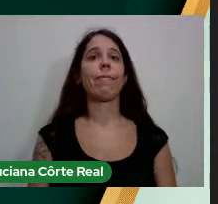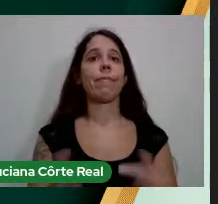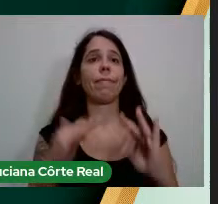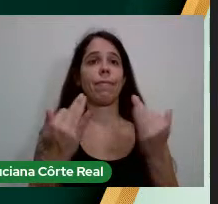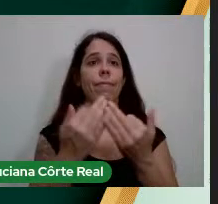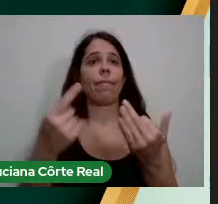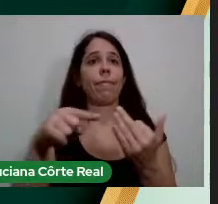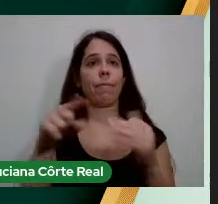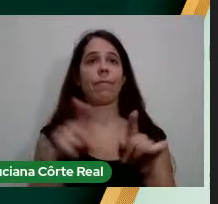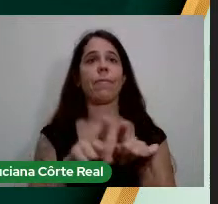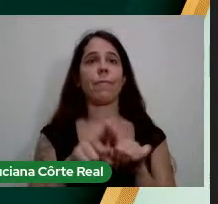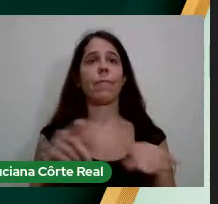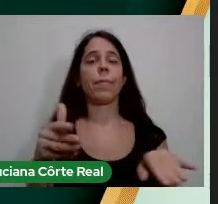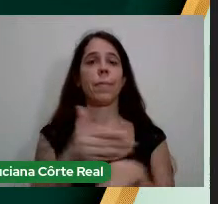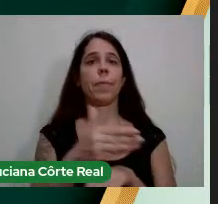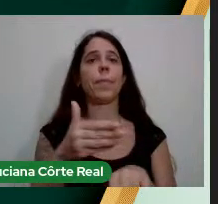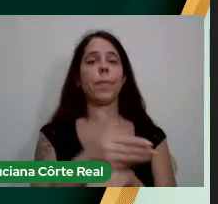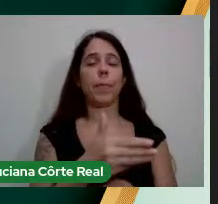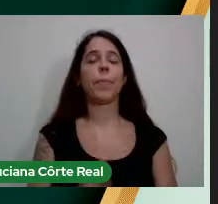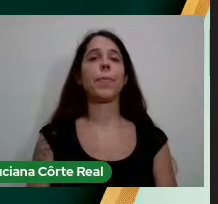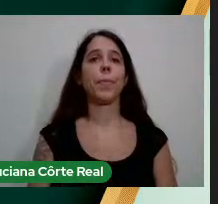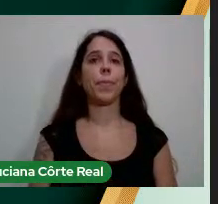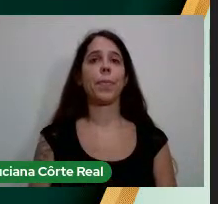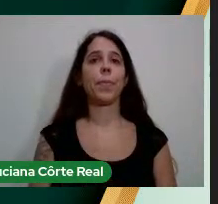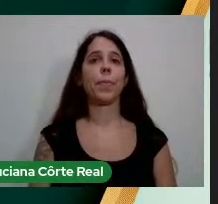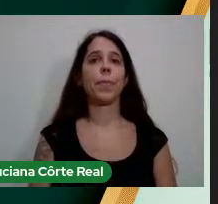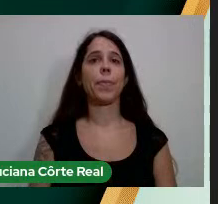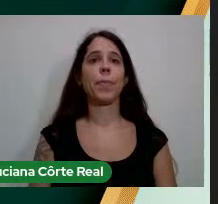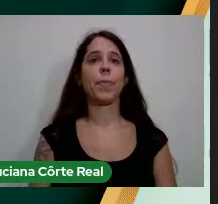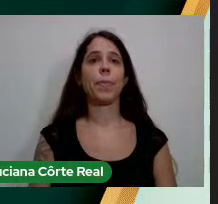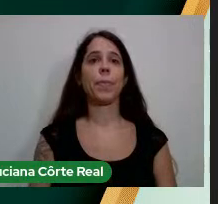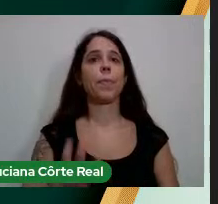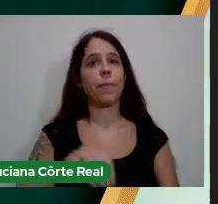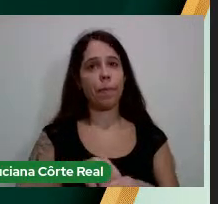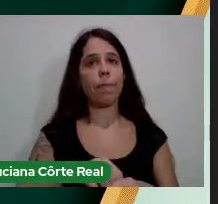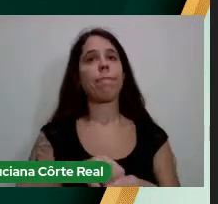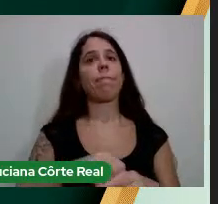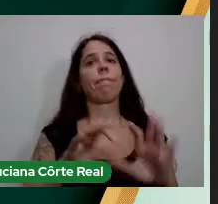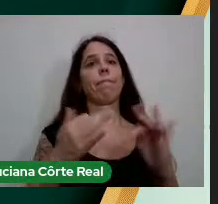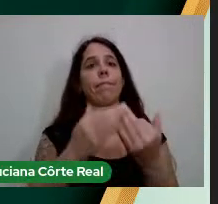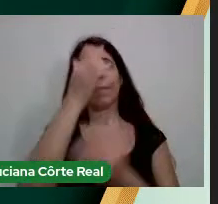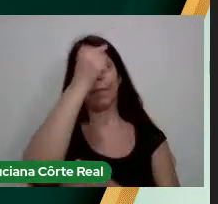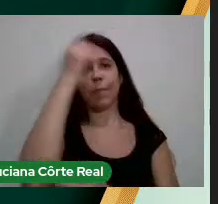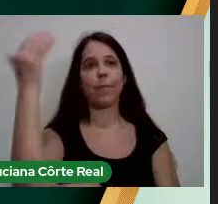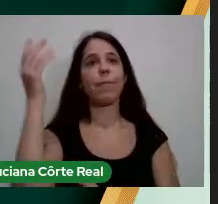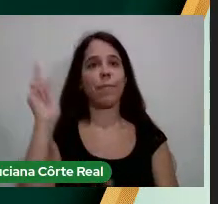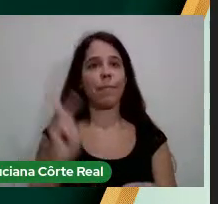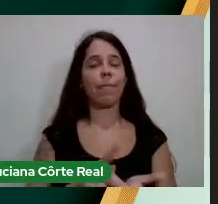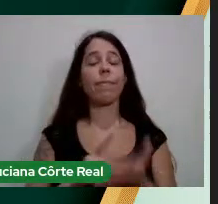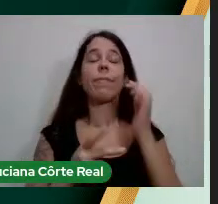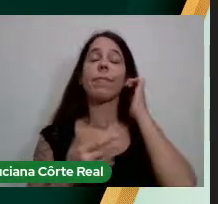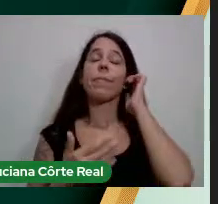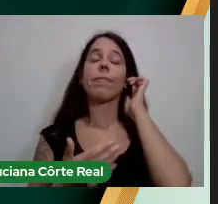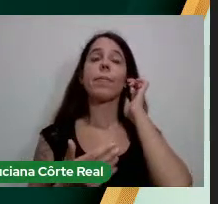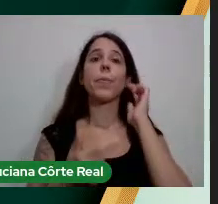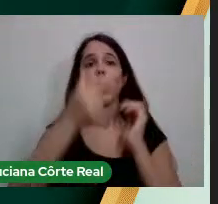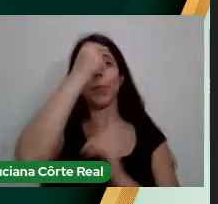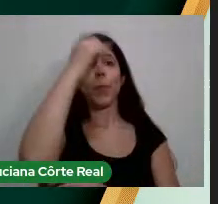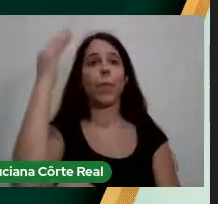vocês Também Faz parte Fazem parte Da família Da Unipampa Então A Unipampa